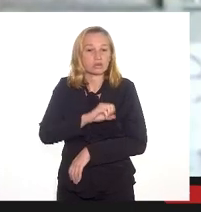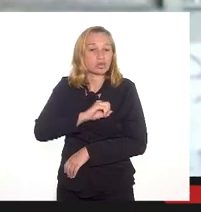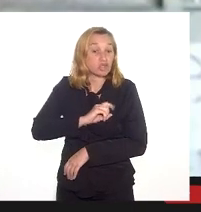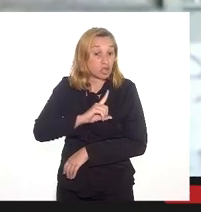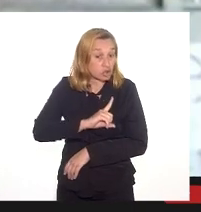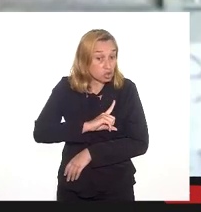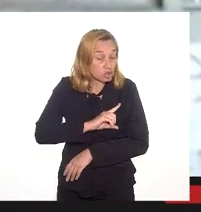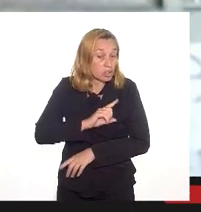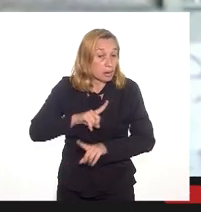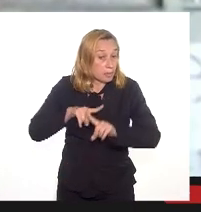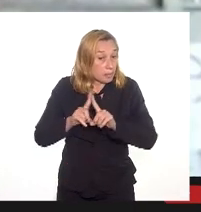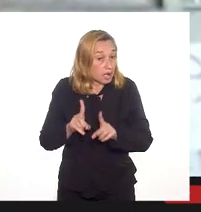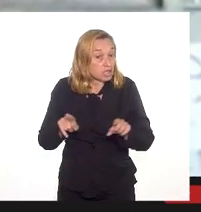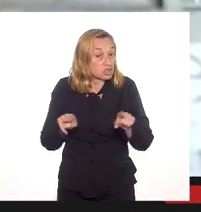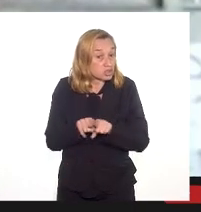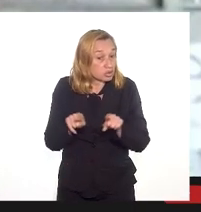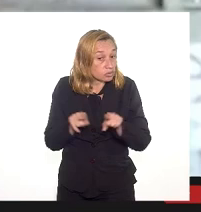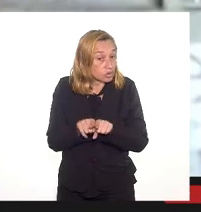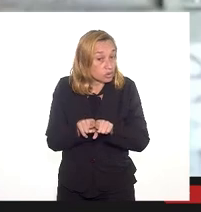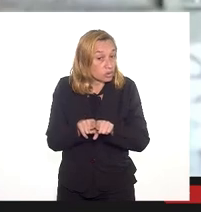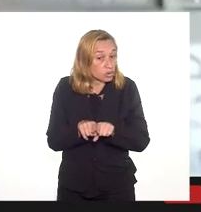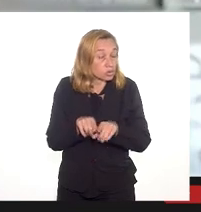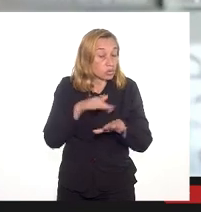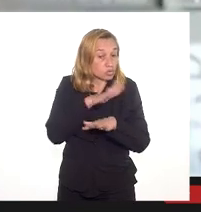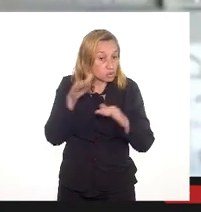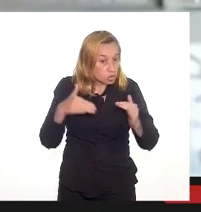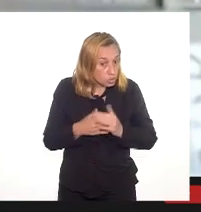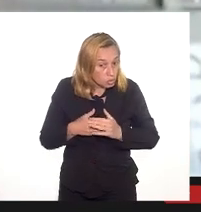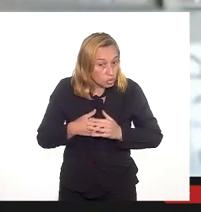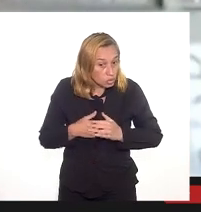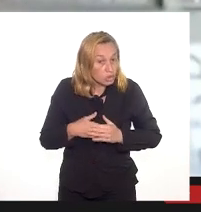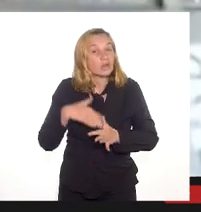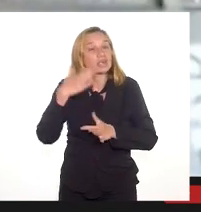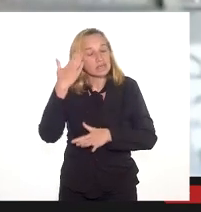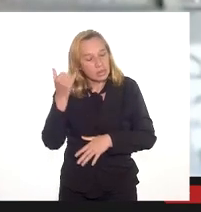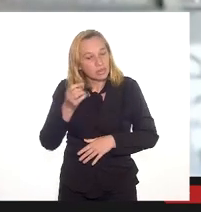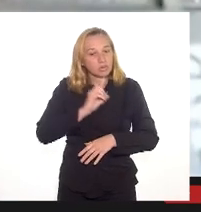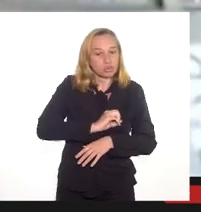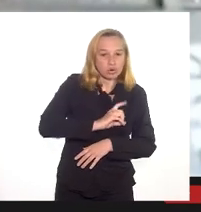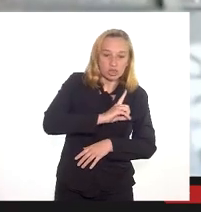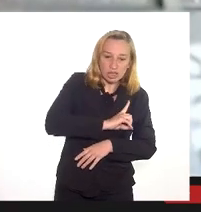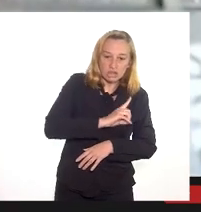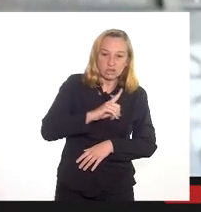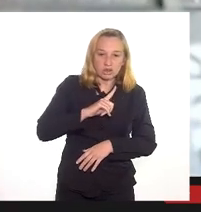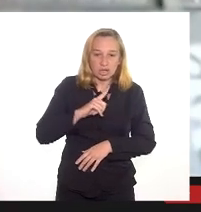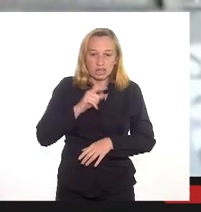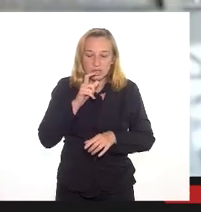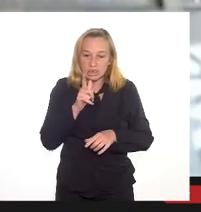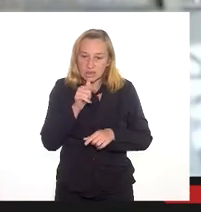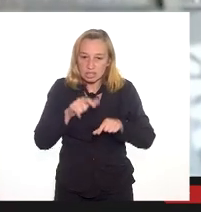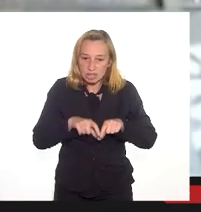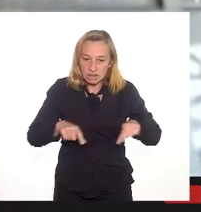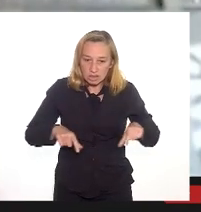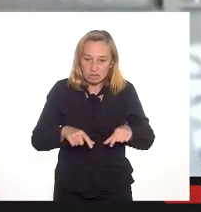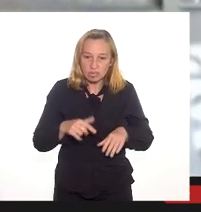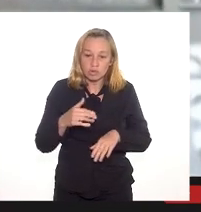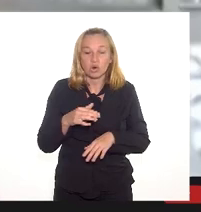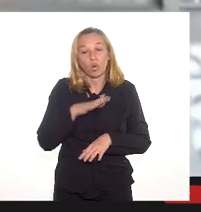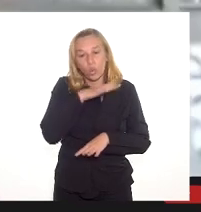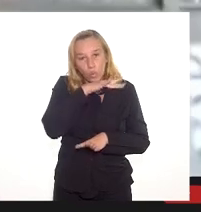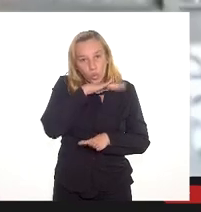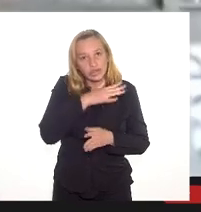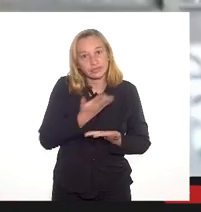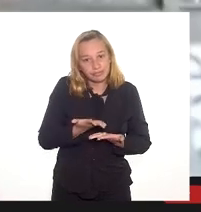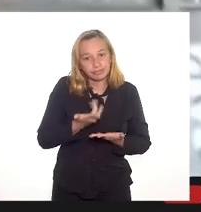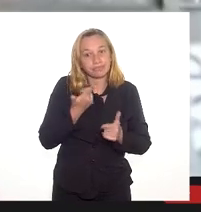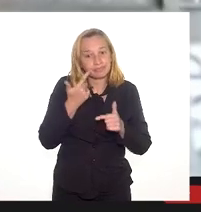pontualmente, mas no município como um todo. A gente sabe que do que de Caxias tem um saneamento extremamente precário e